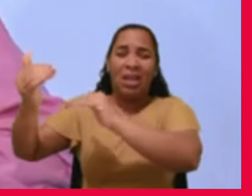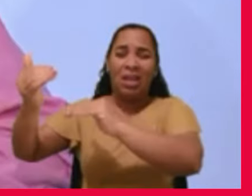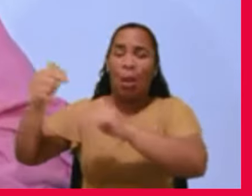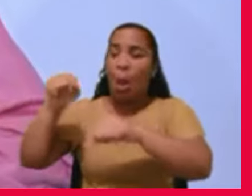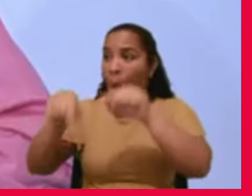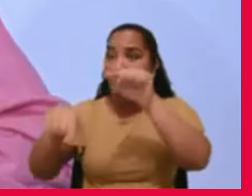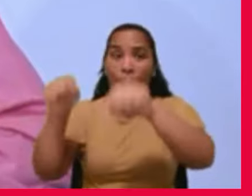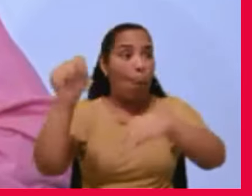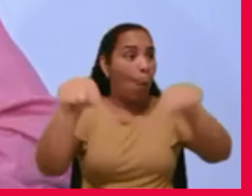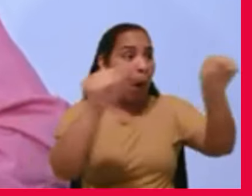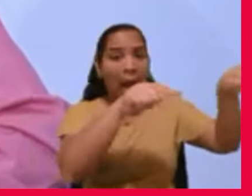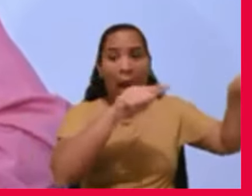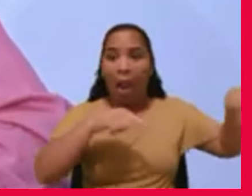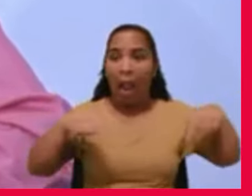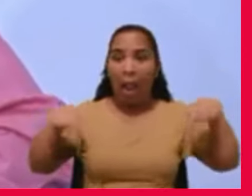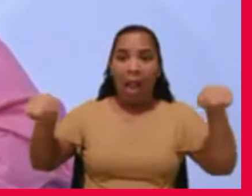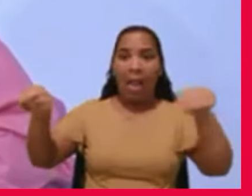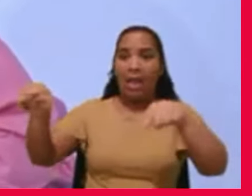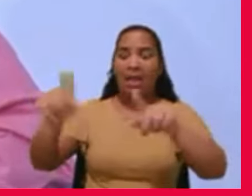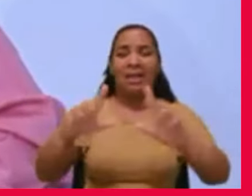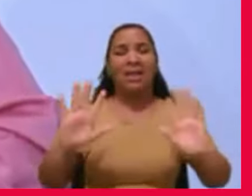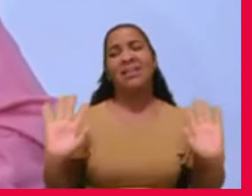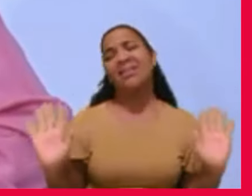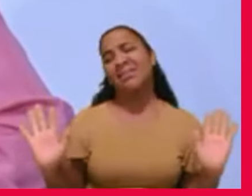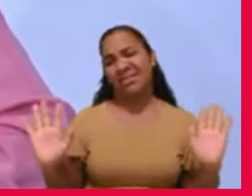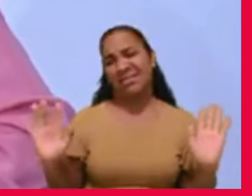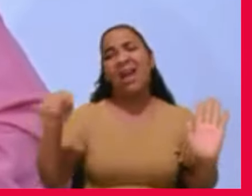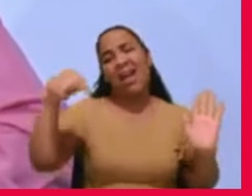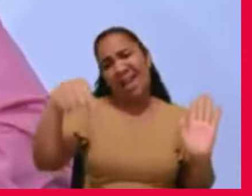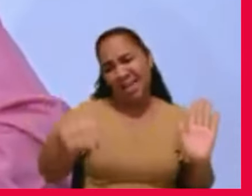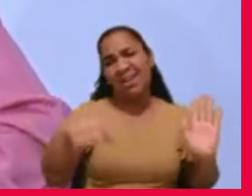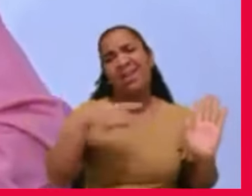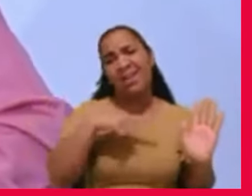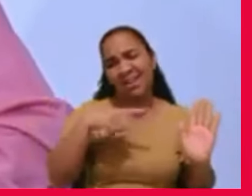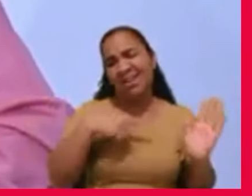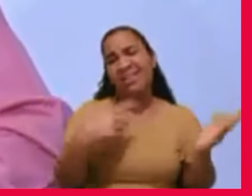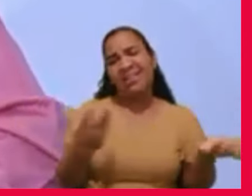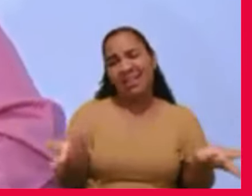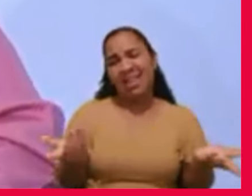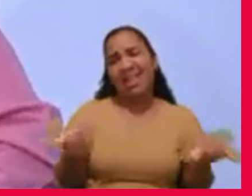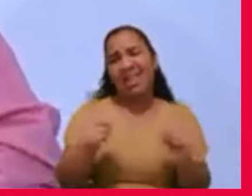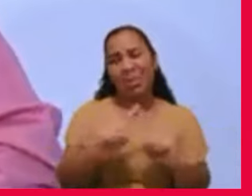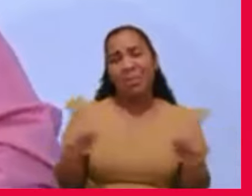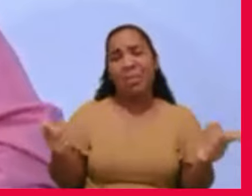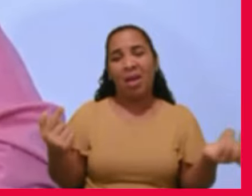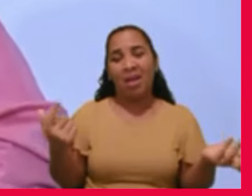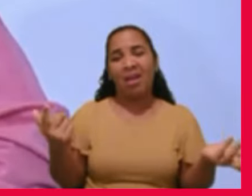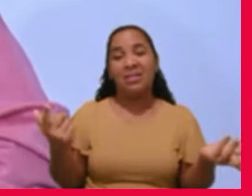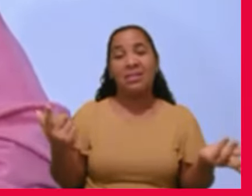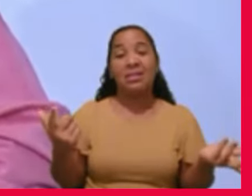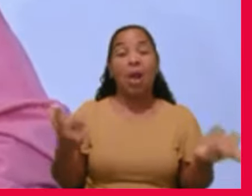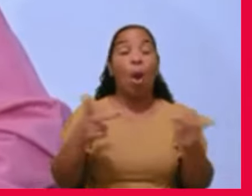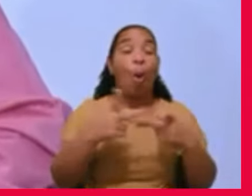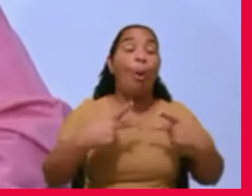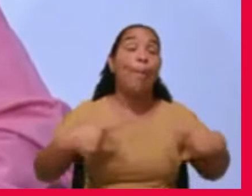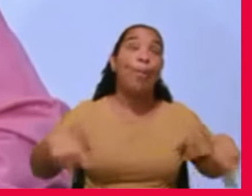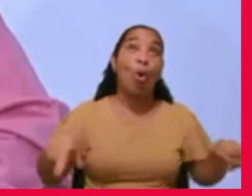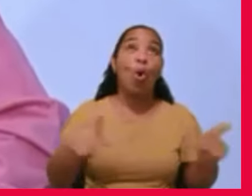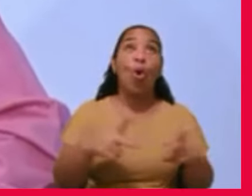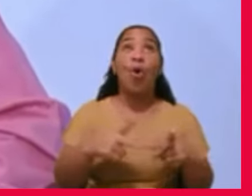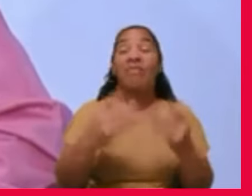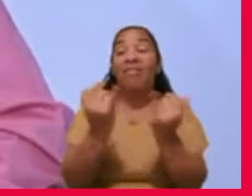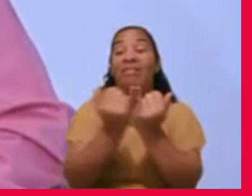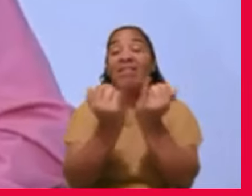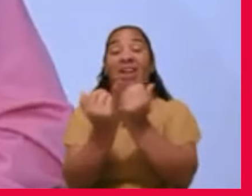de classes menores até nós. Não precisa, mas o povo adora o nome